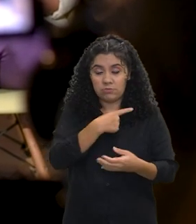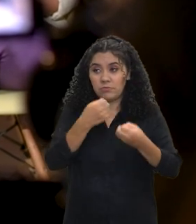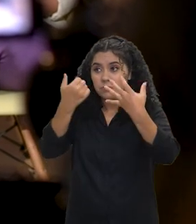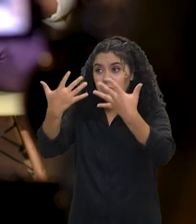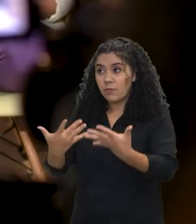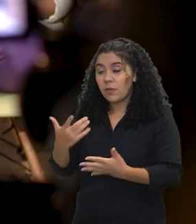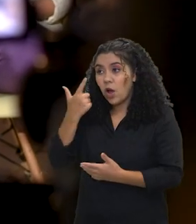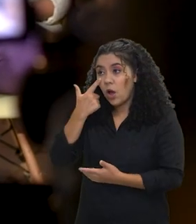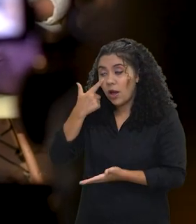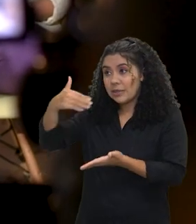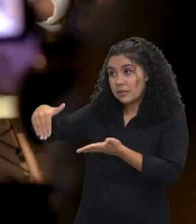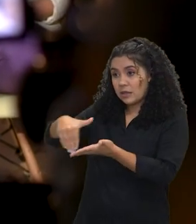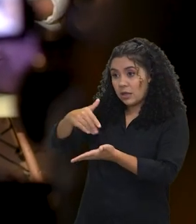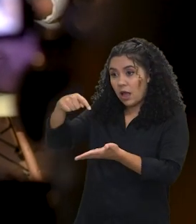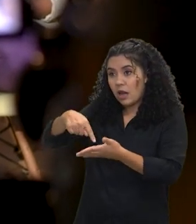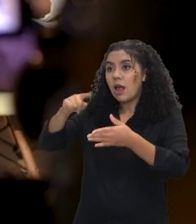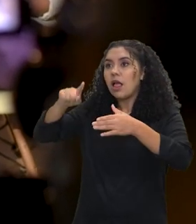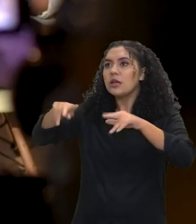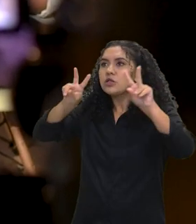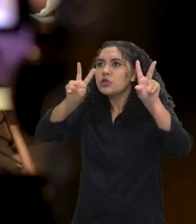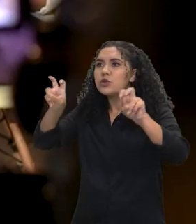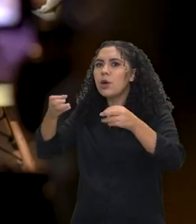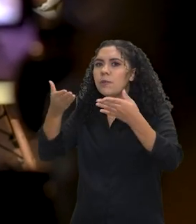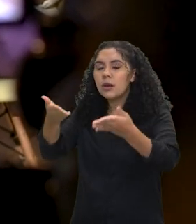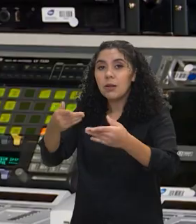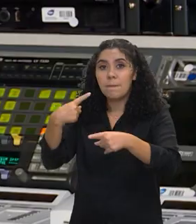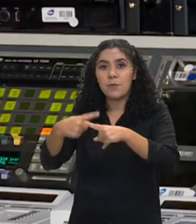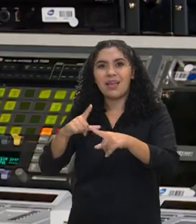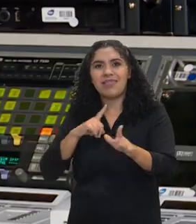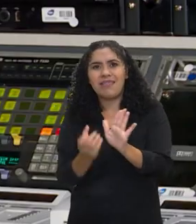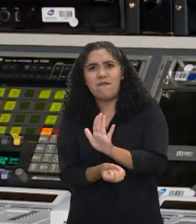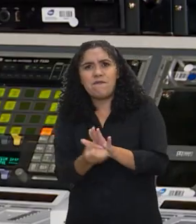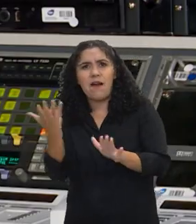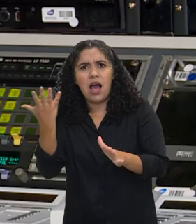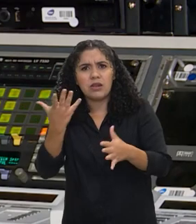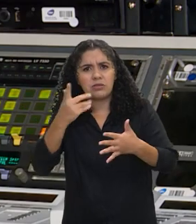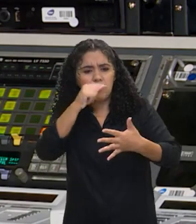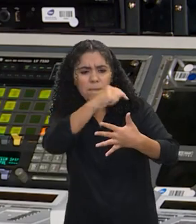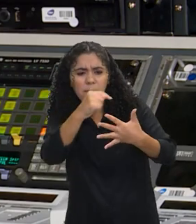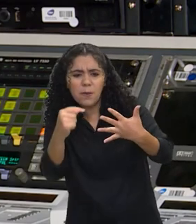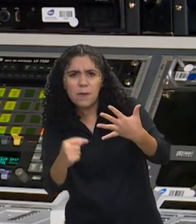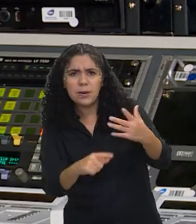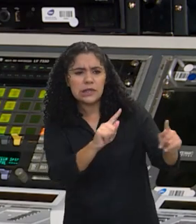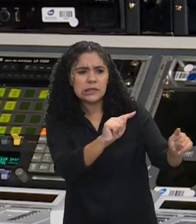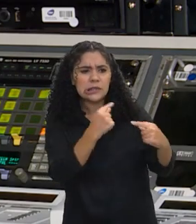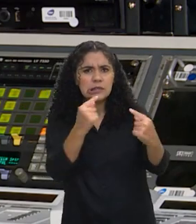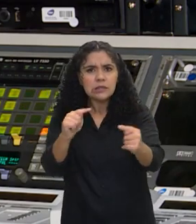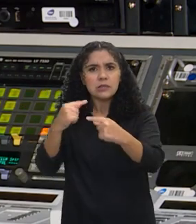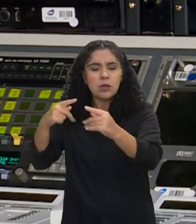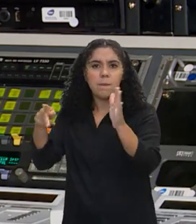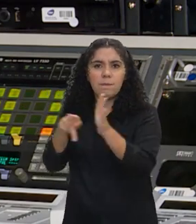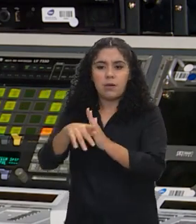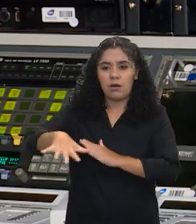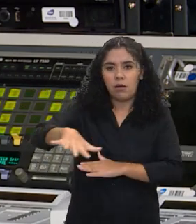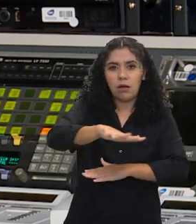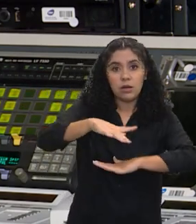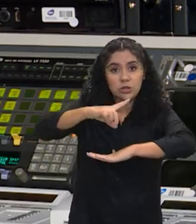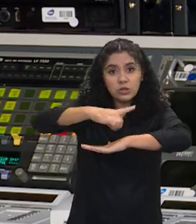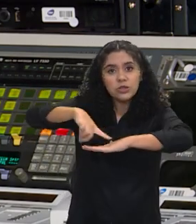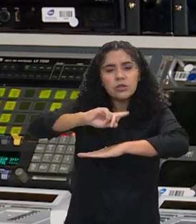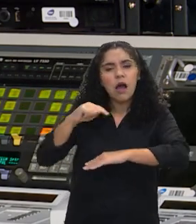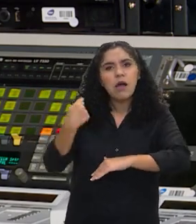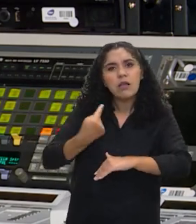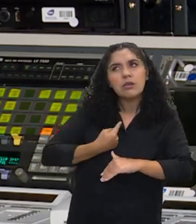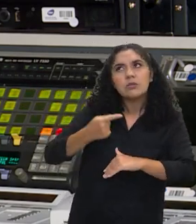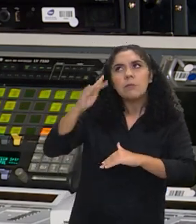nasce justamente dessa constatação de que nós temos uma série de desafios para garantir direitos no ambiente digital. E nós